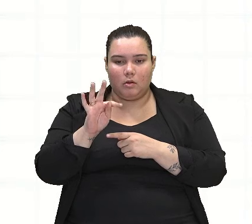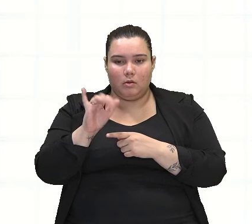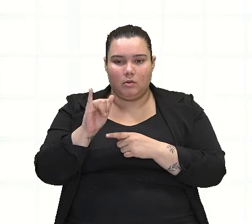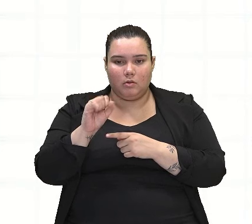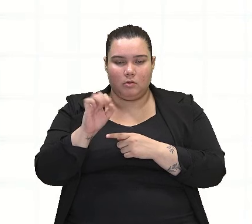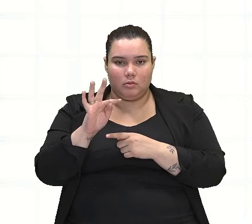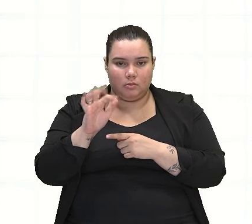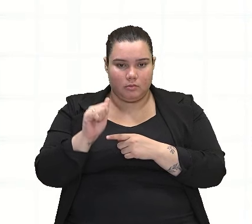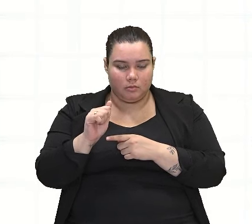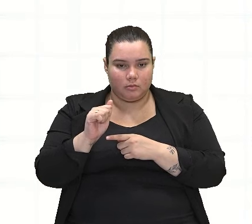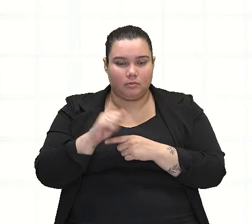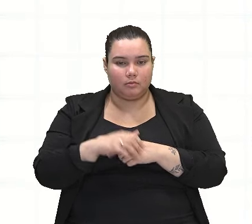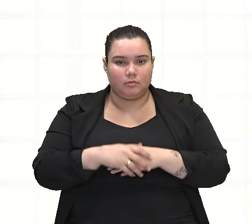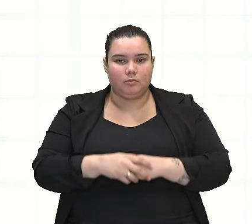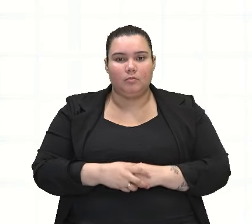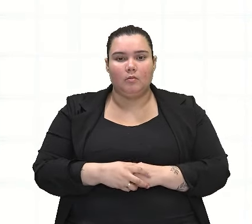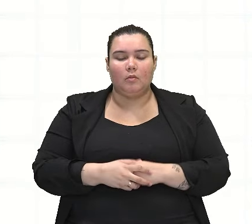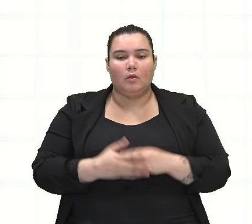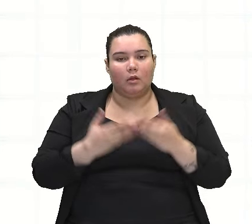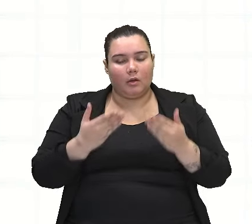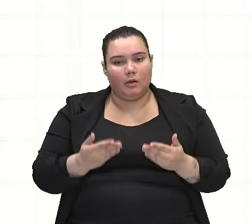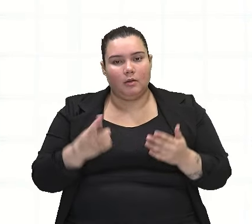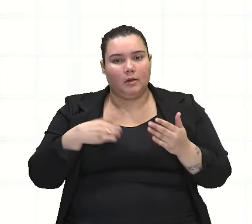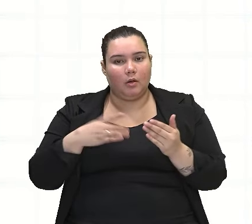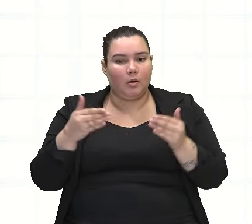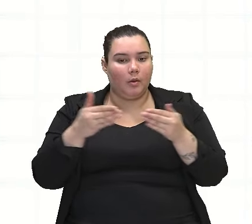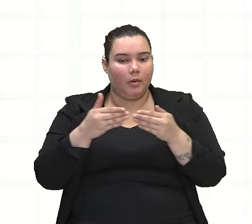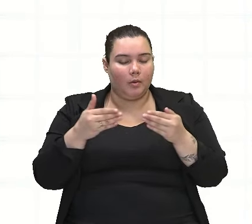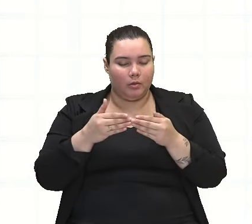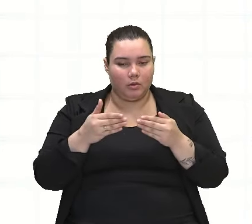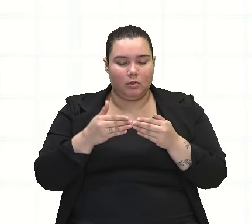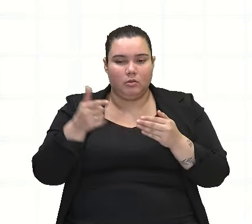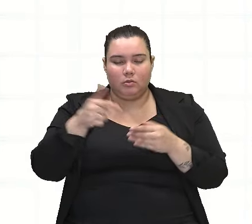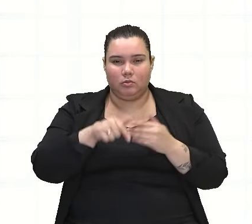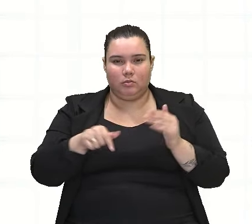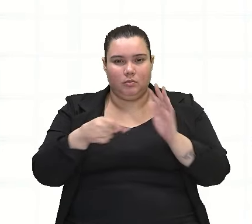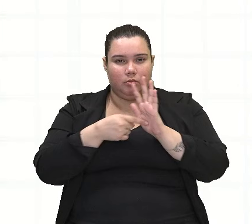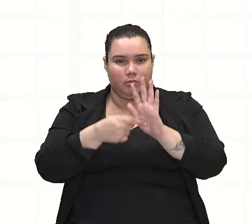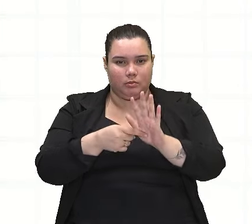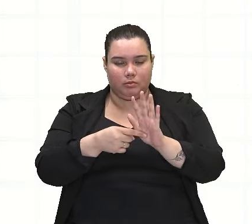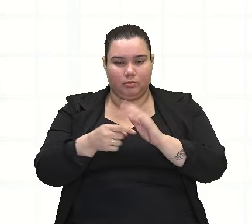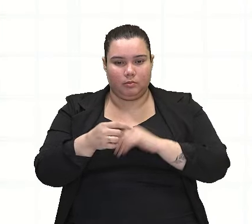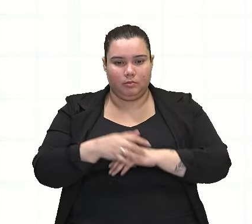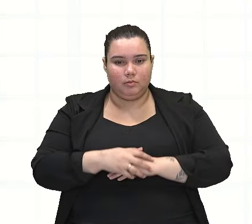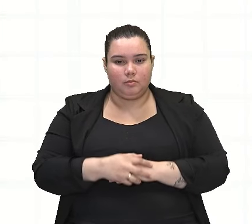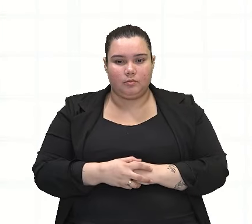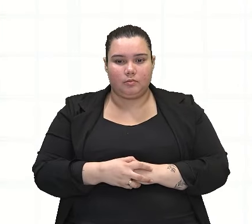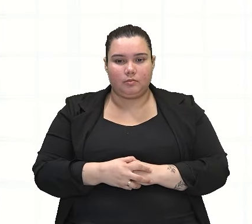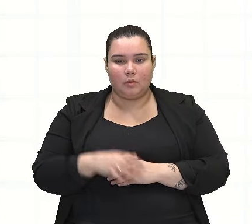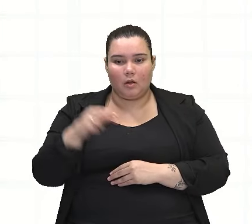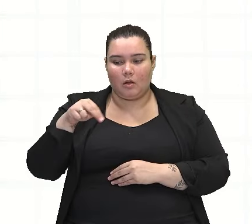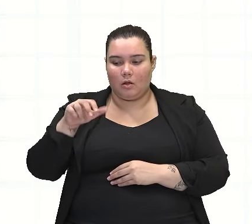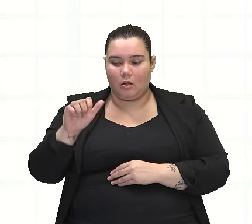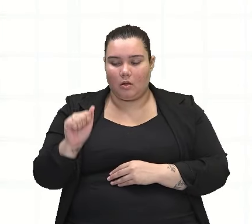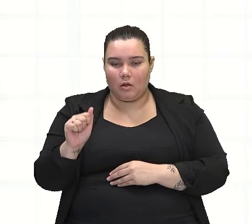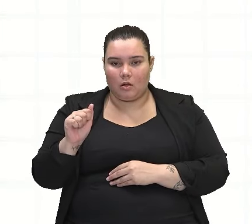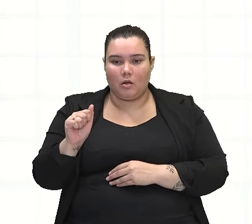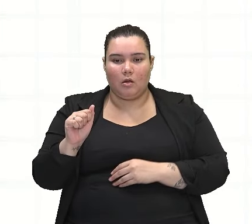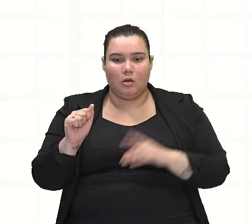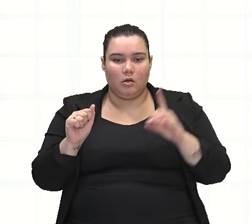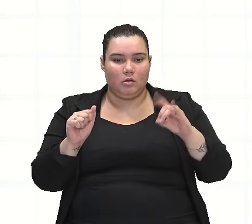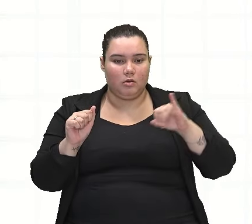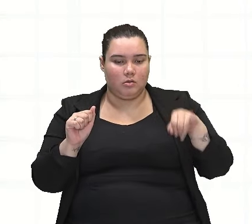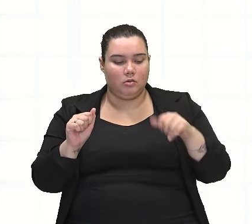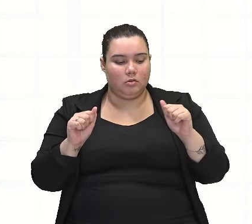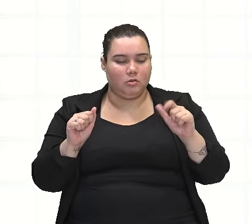mais uma vez, eu vou ter essa concordância ocorrendo aqui. Ó, na Djalma Batista.